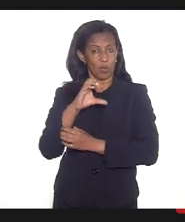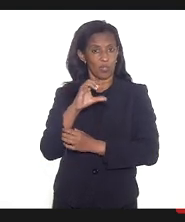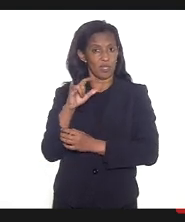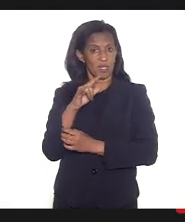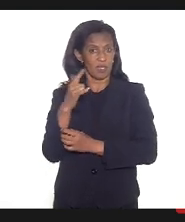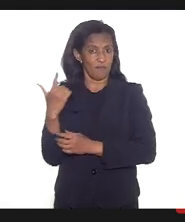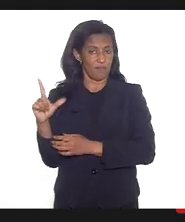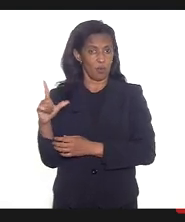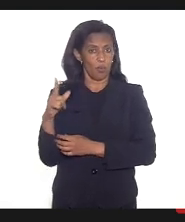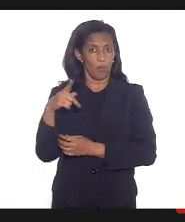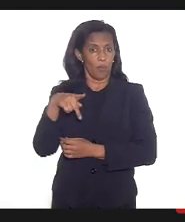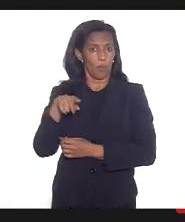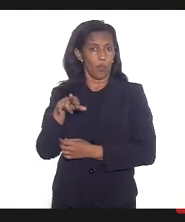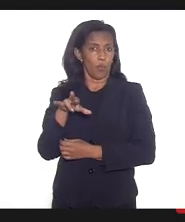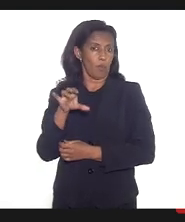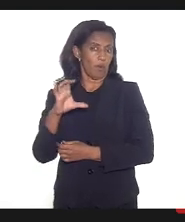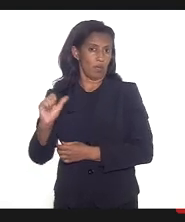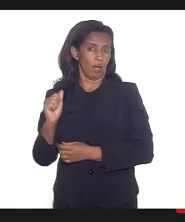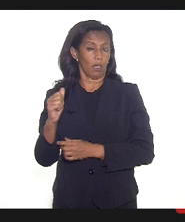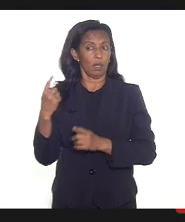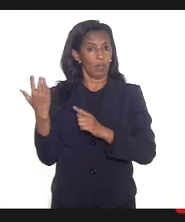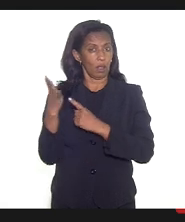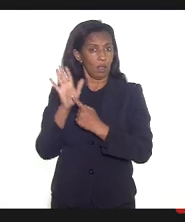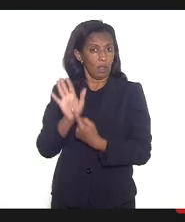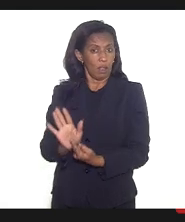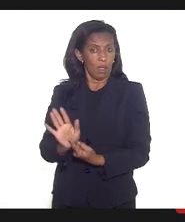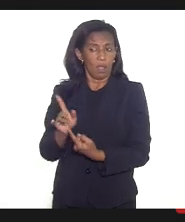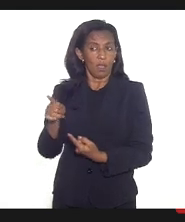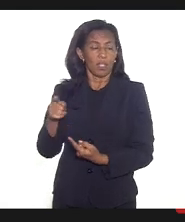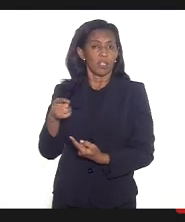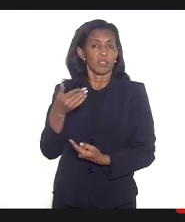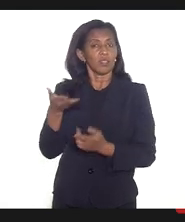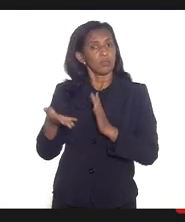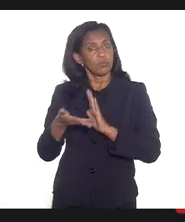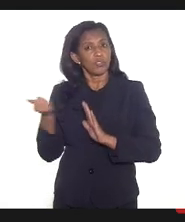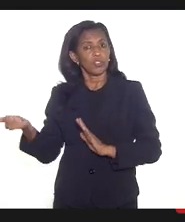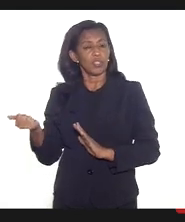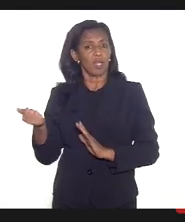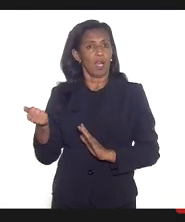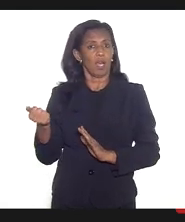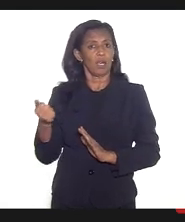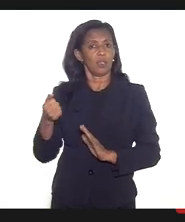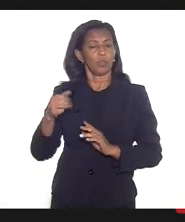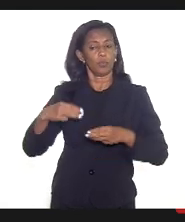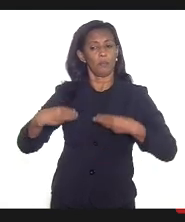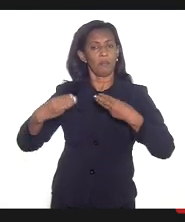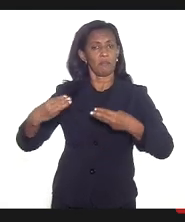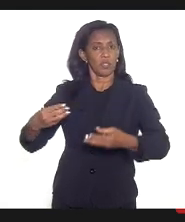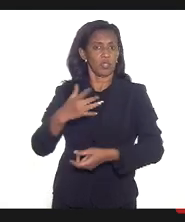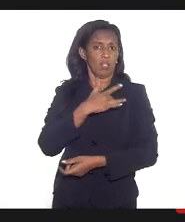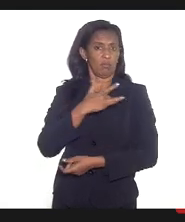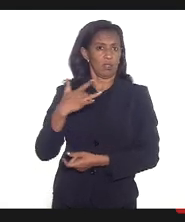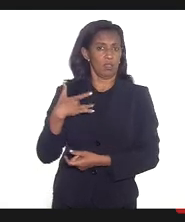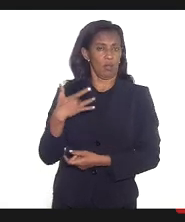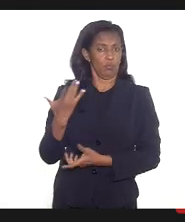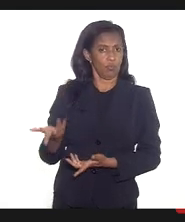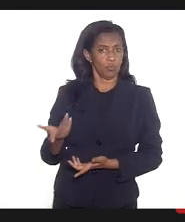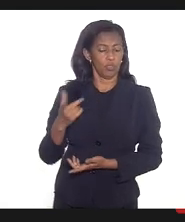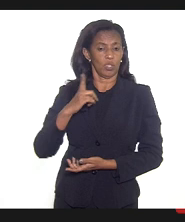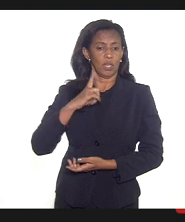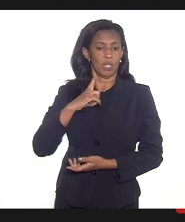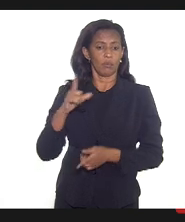Público Federal tentando reverter essa decisão do Ministério da Saúde. Na prática, gente também tem